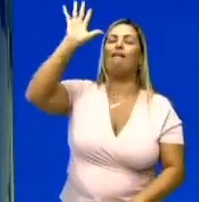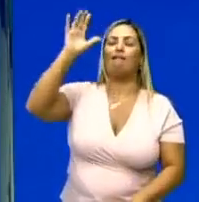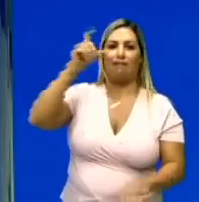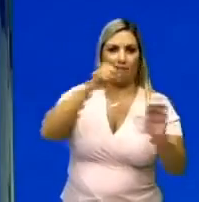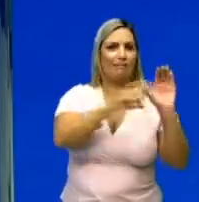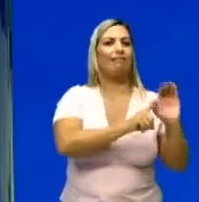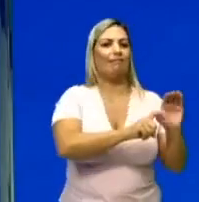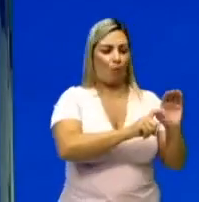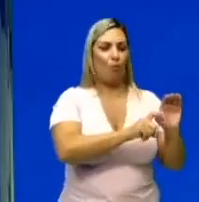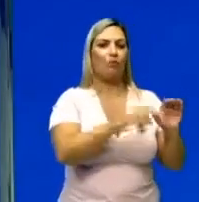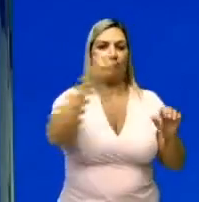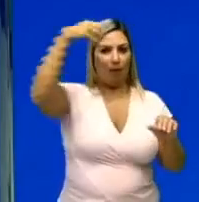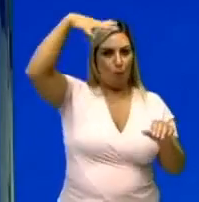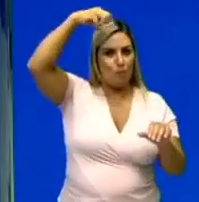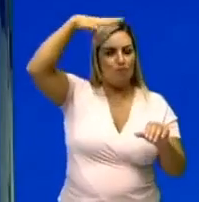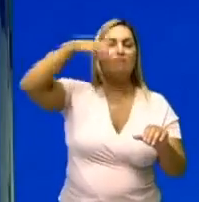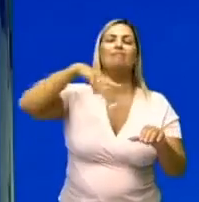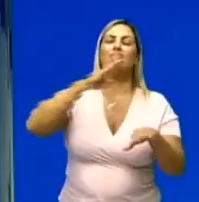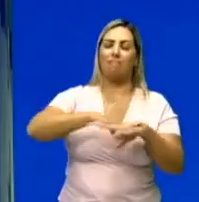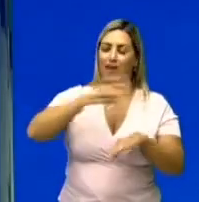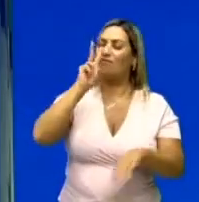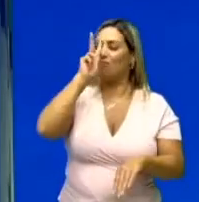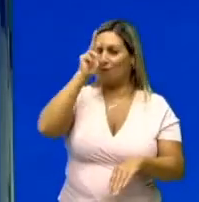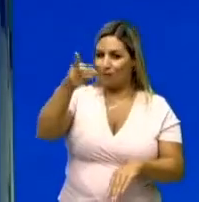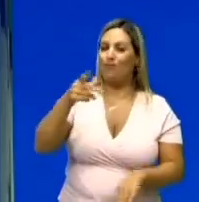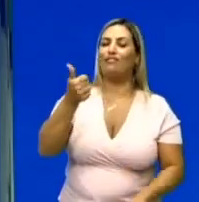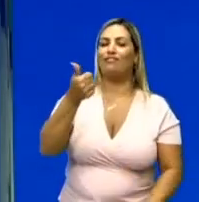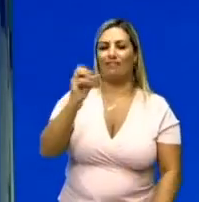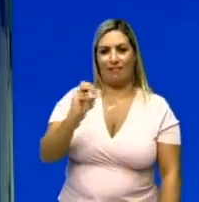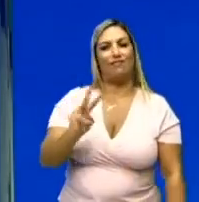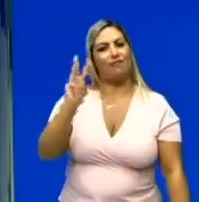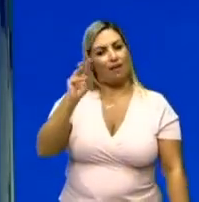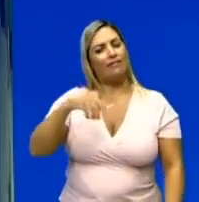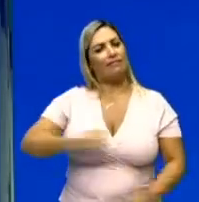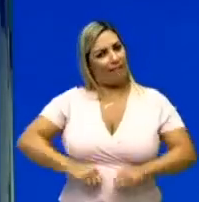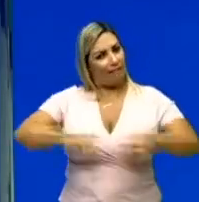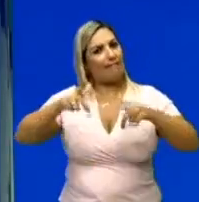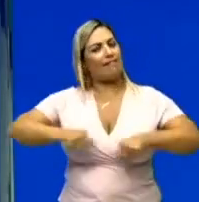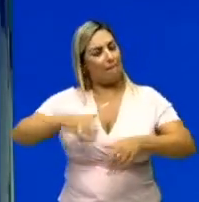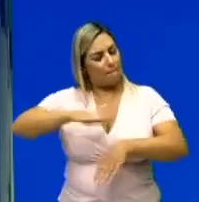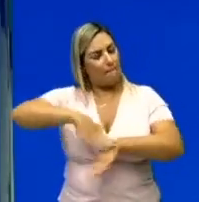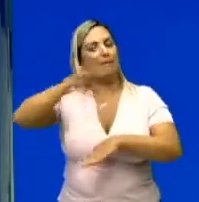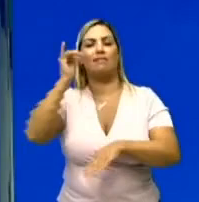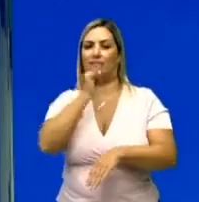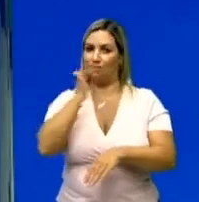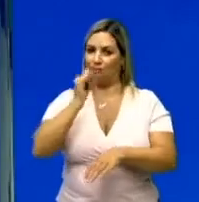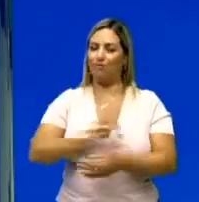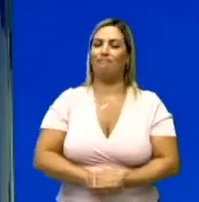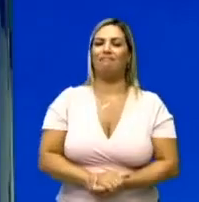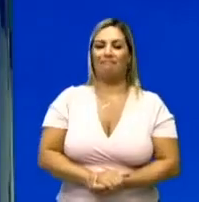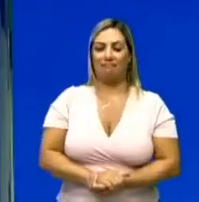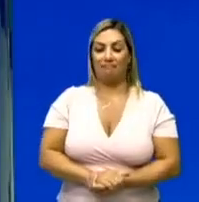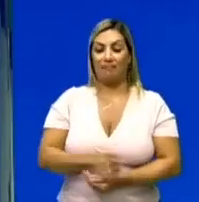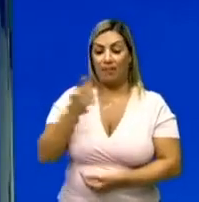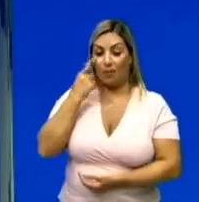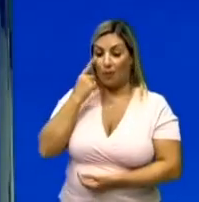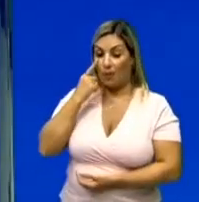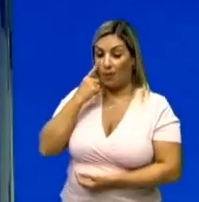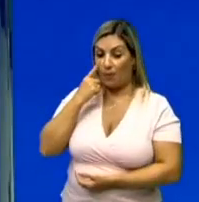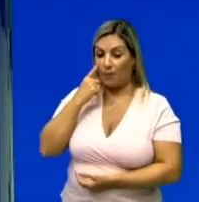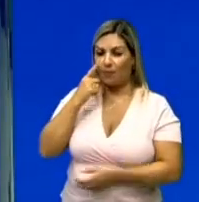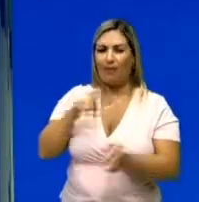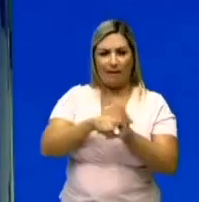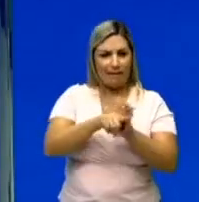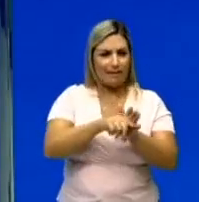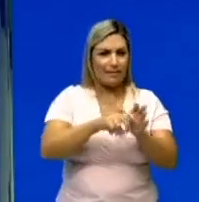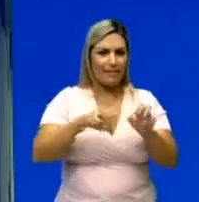Evidentemente, a luz com maior potência, a lâmpada com maior potência vai gastar mais energia. E aí, olha só. Quando eu